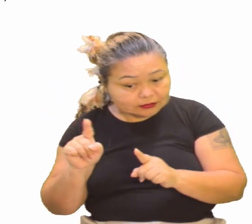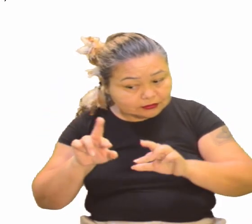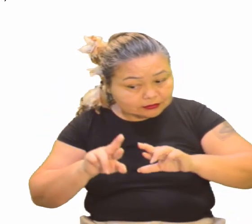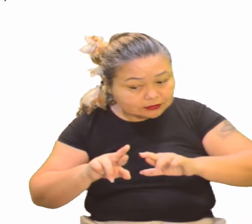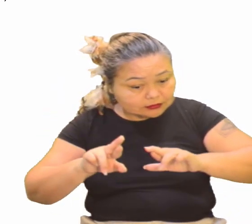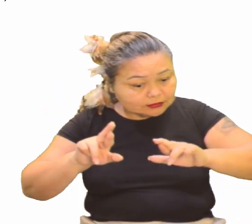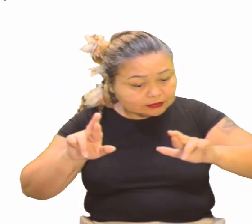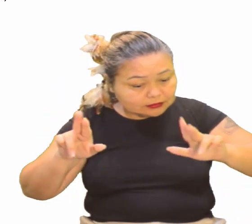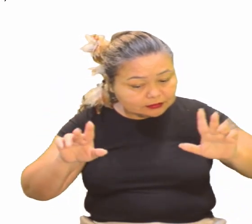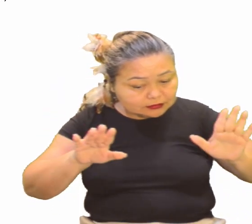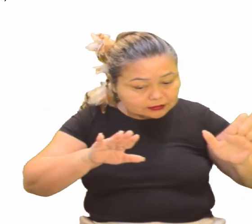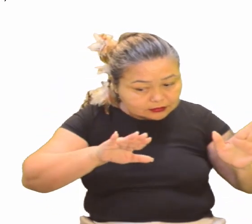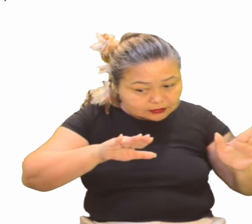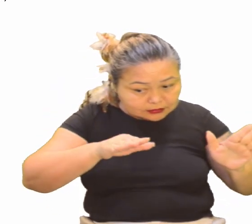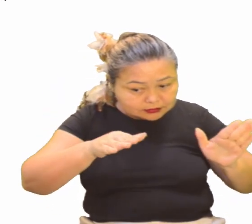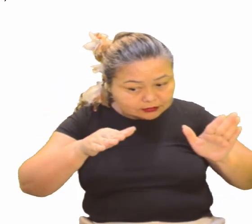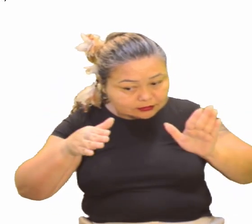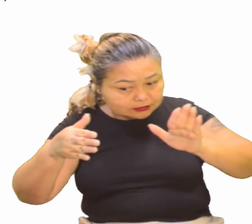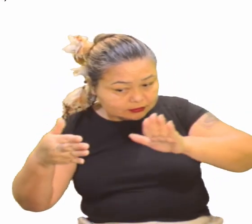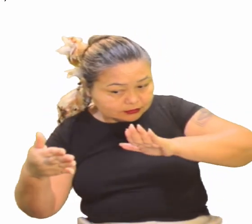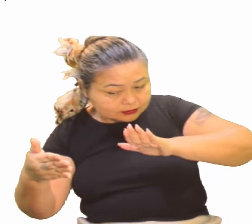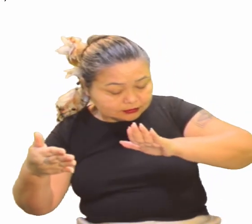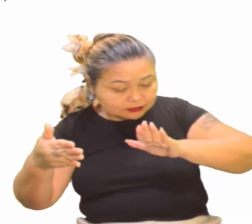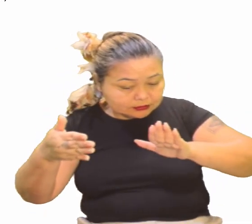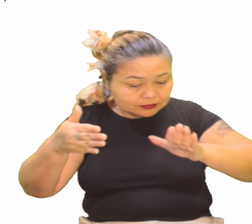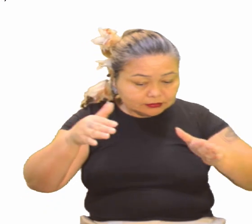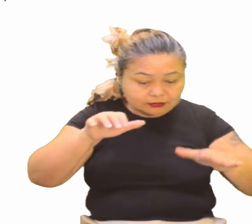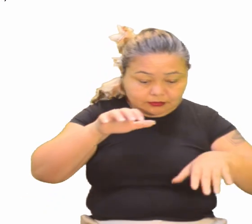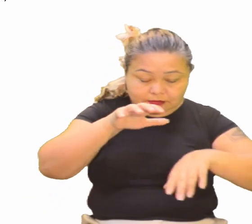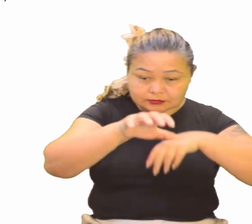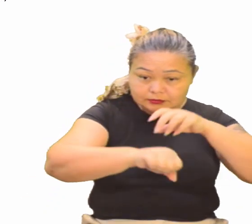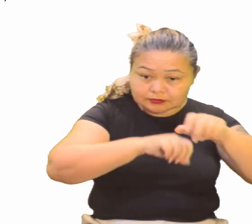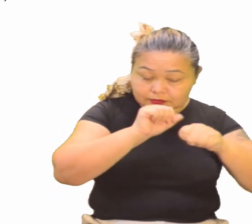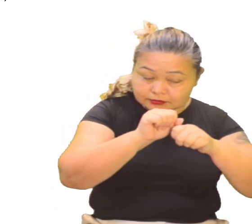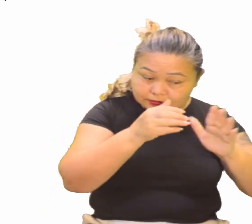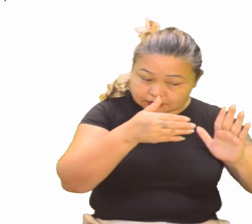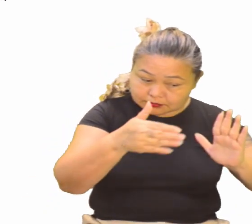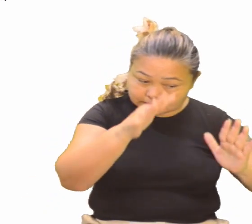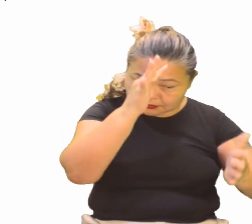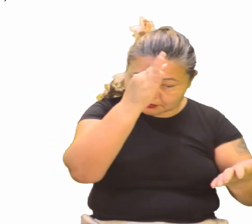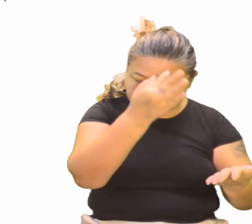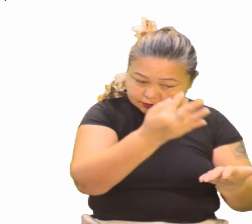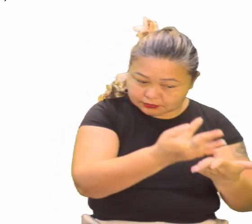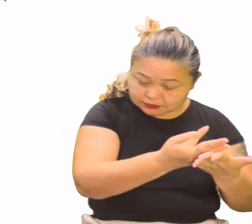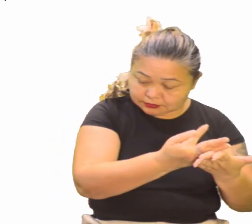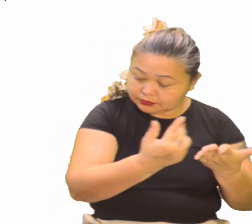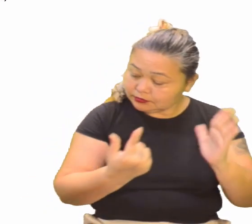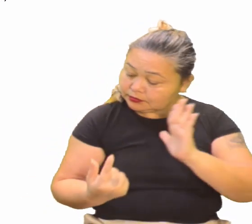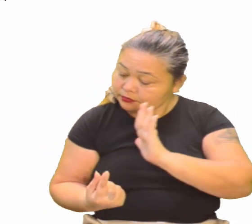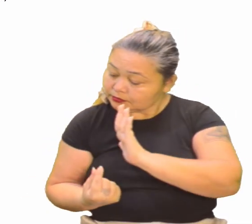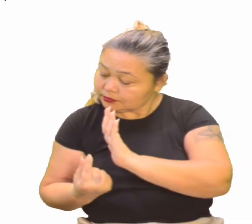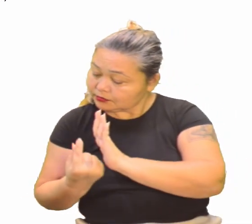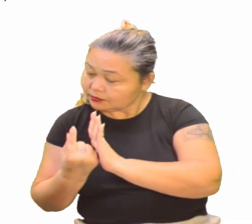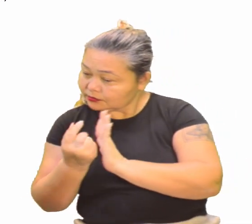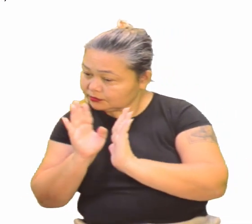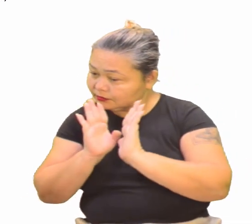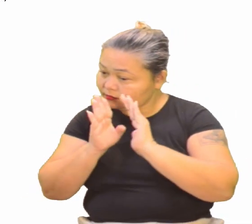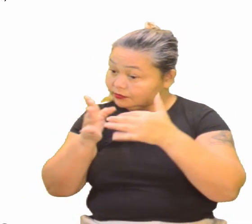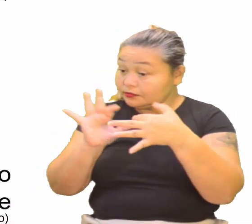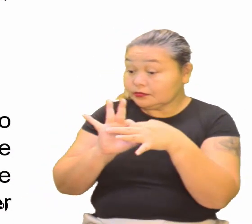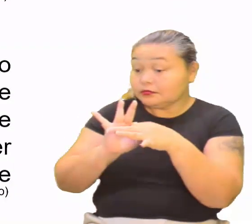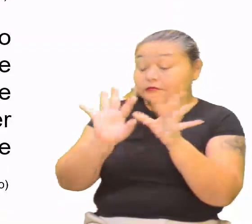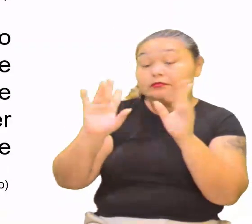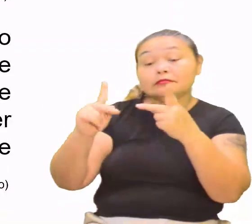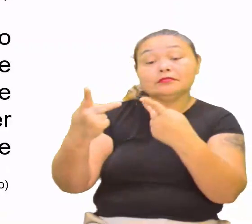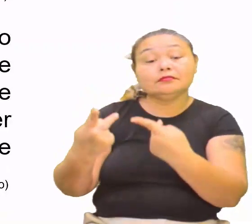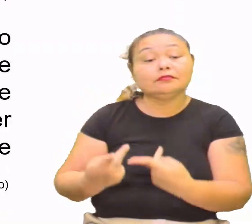A pessoa humana. Então, está aí, é o feudalismo, né? Movido no período da fé, o capitalismo é onde tem mais liberdade